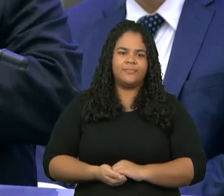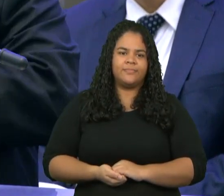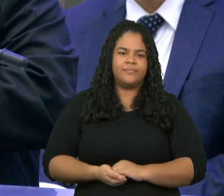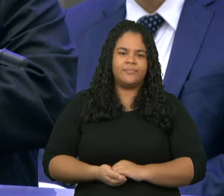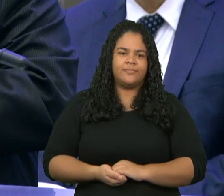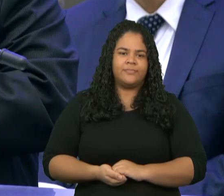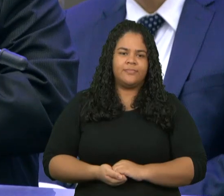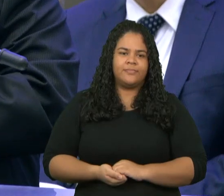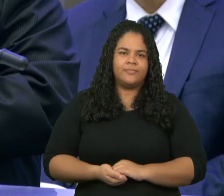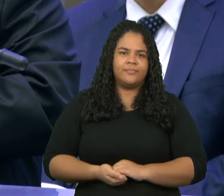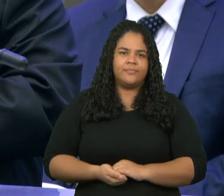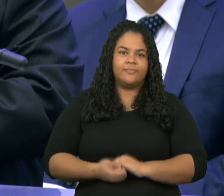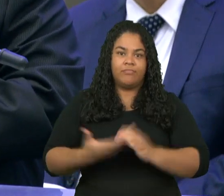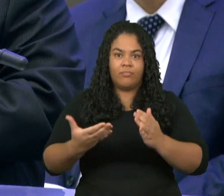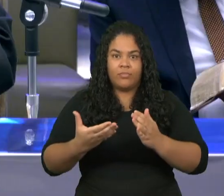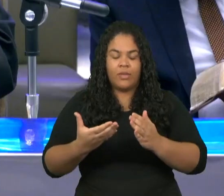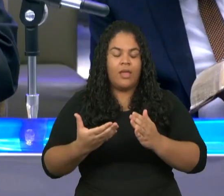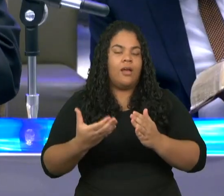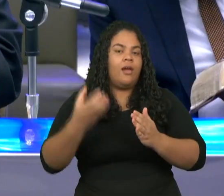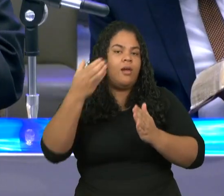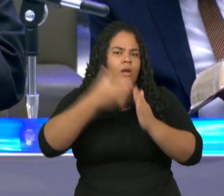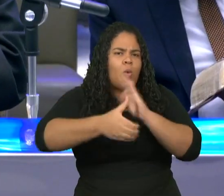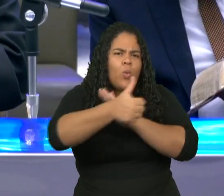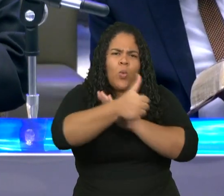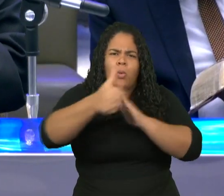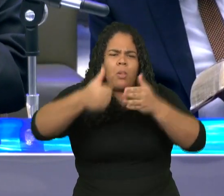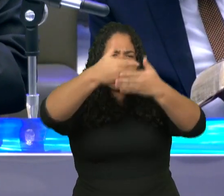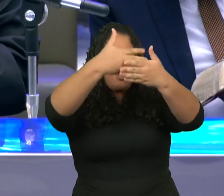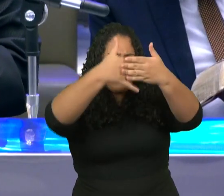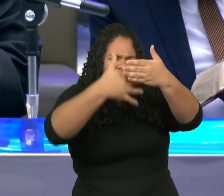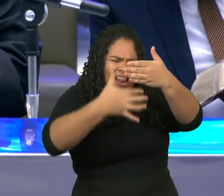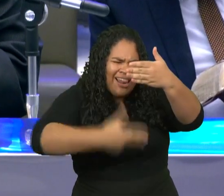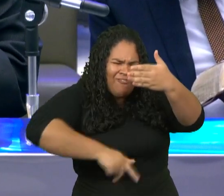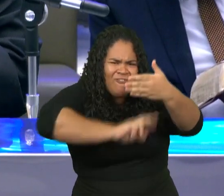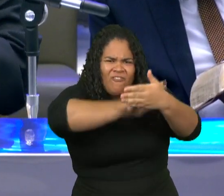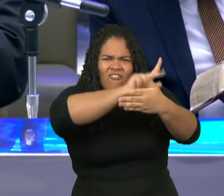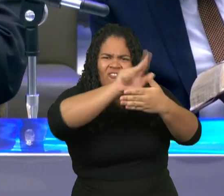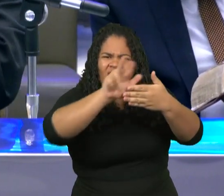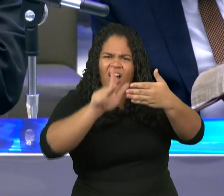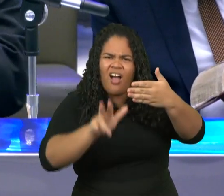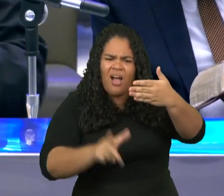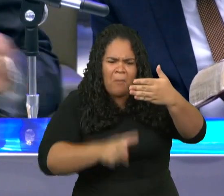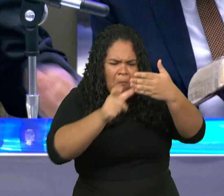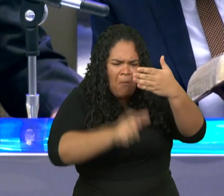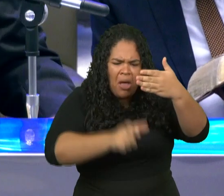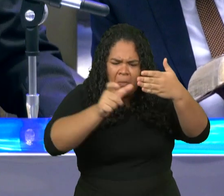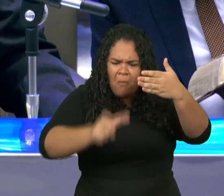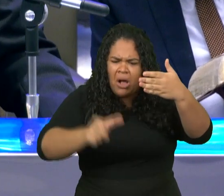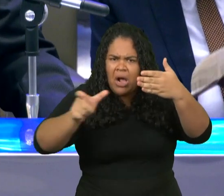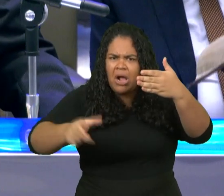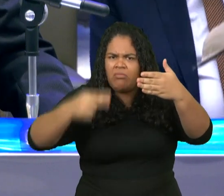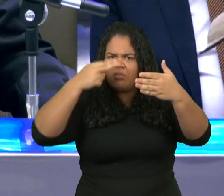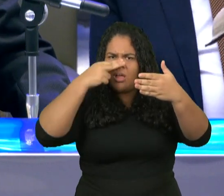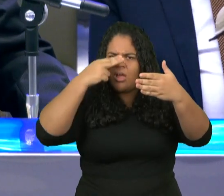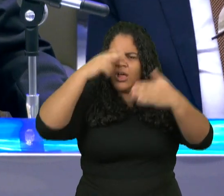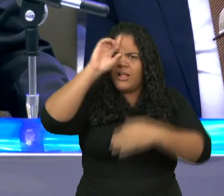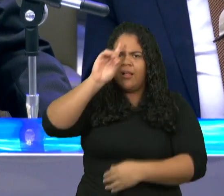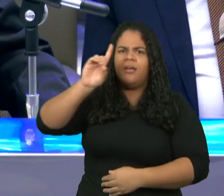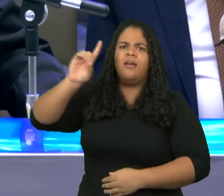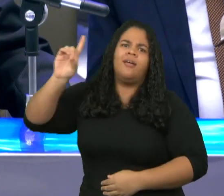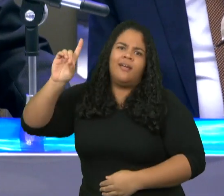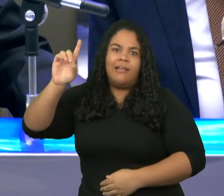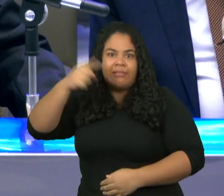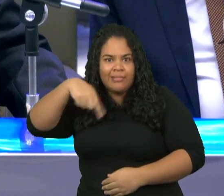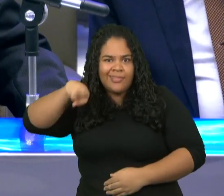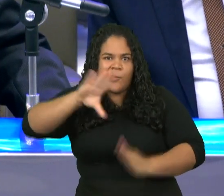mencionados no capítulo 11, servem de exemplo para a nossa vida